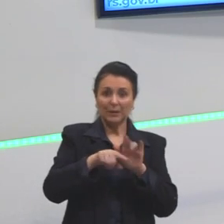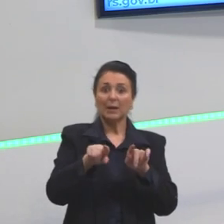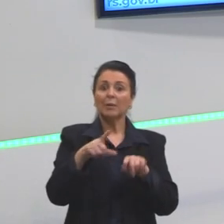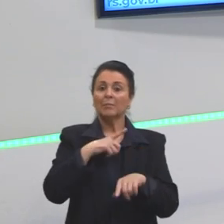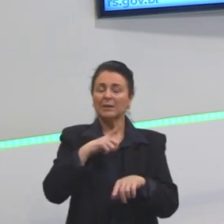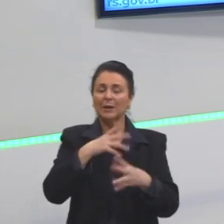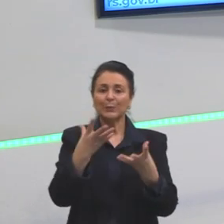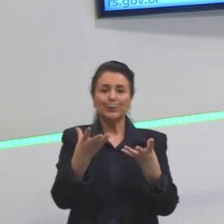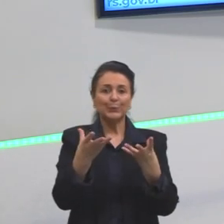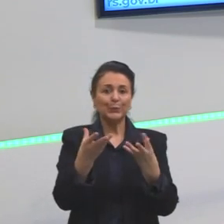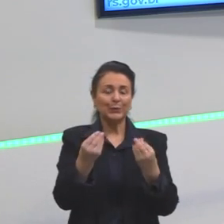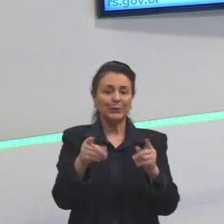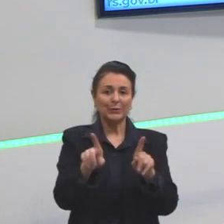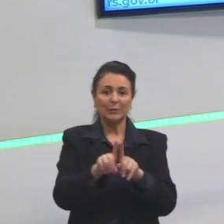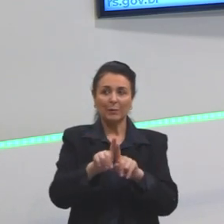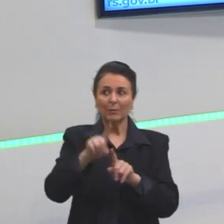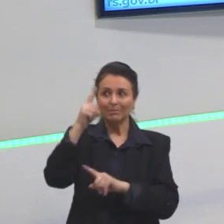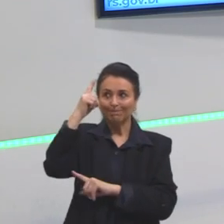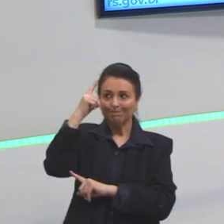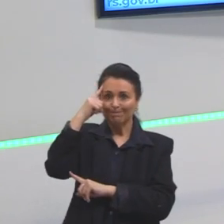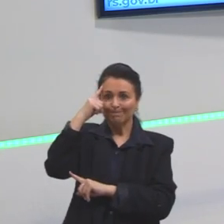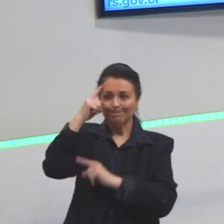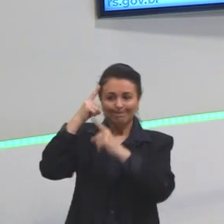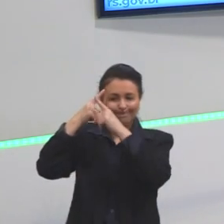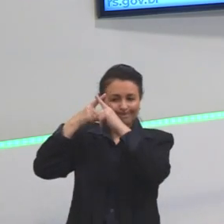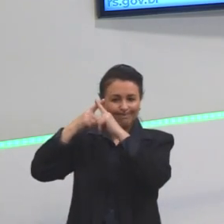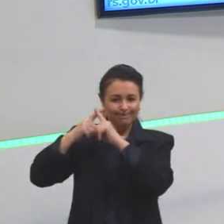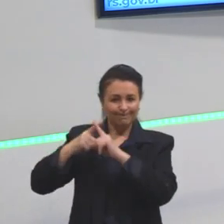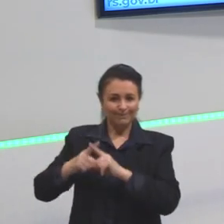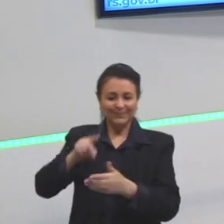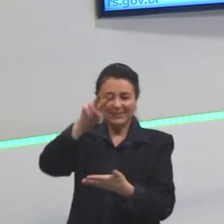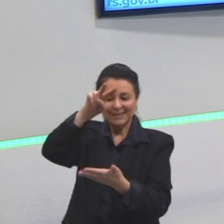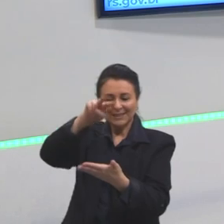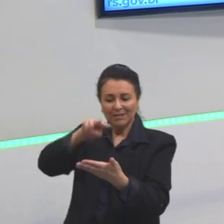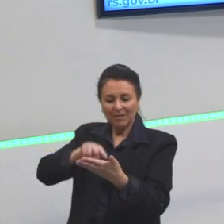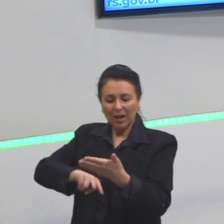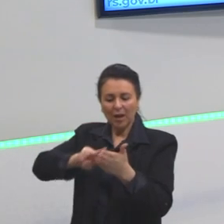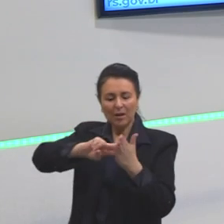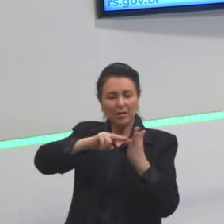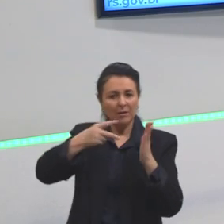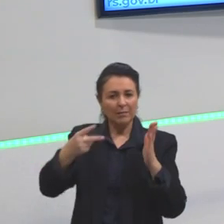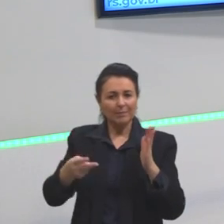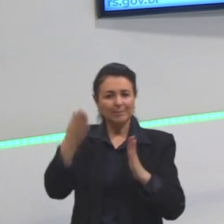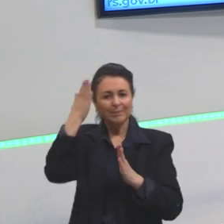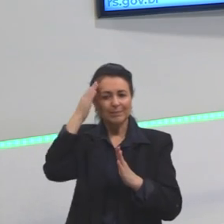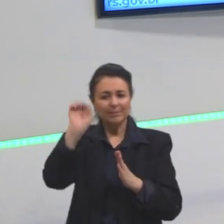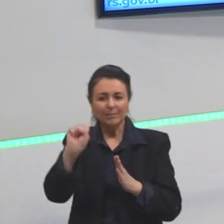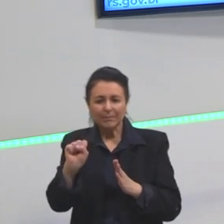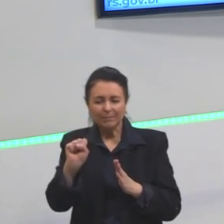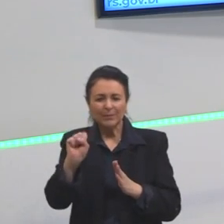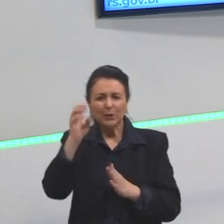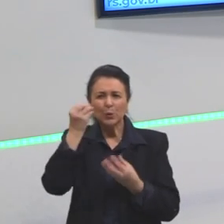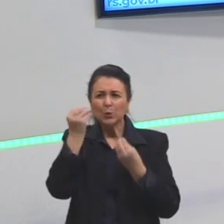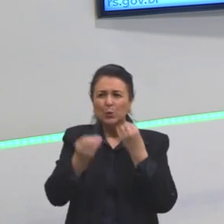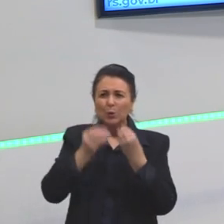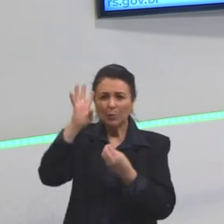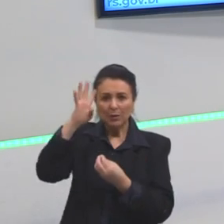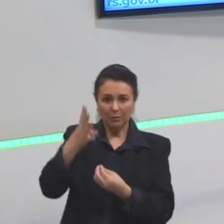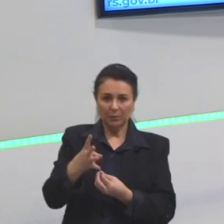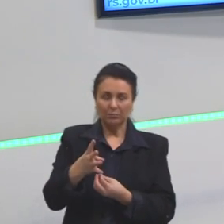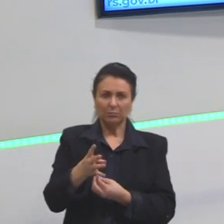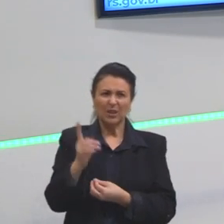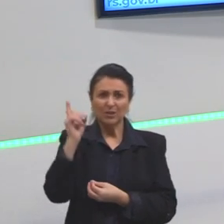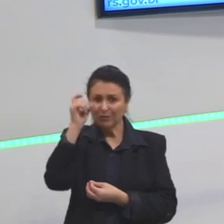tem muito da parte do raciocínio lógico. Leia a questão, interpretar, saber como que eu vou resolver. Sei que, às vezes, é